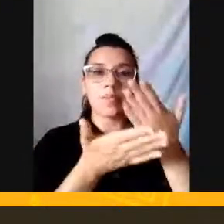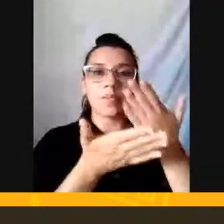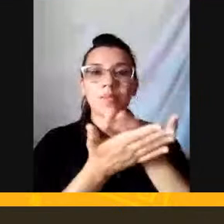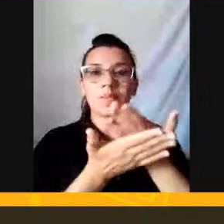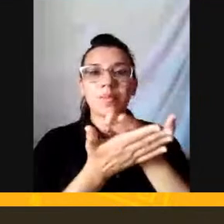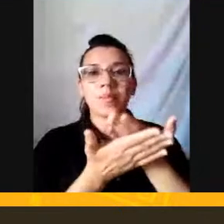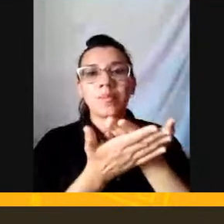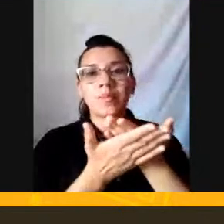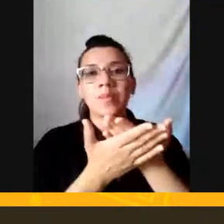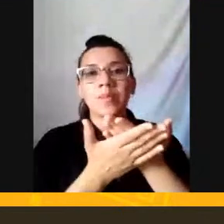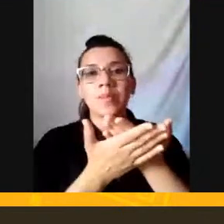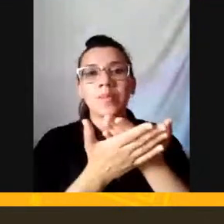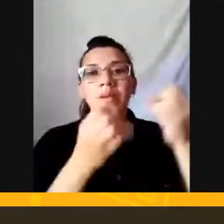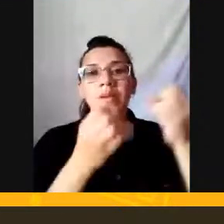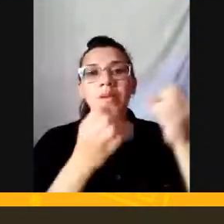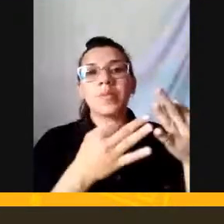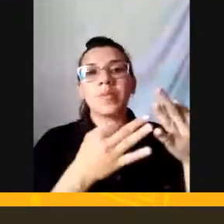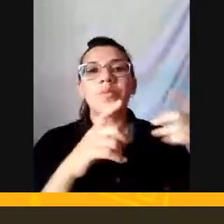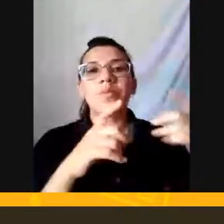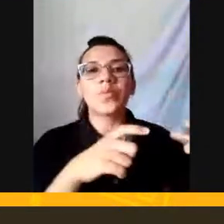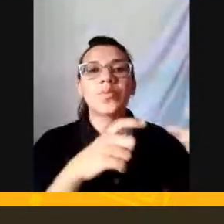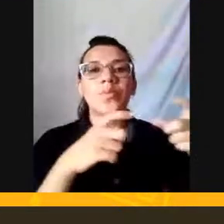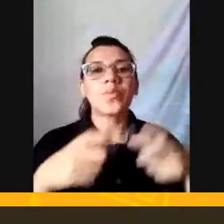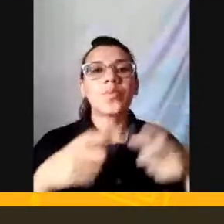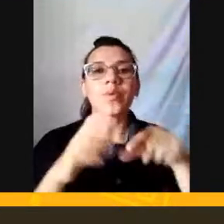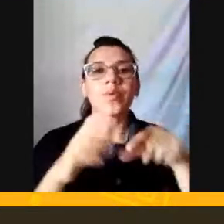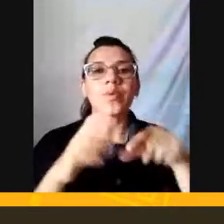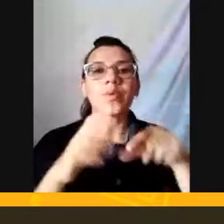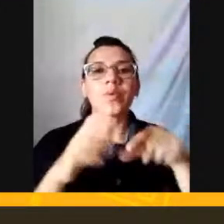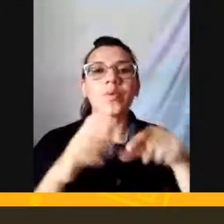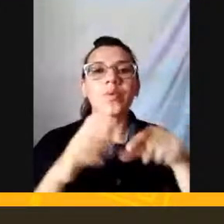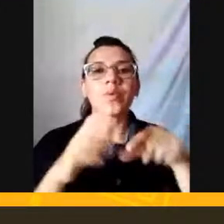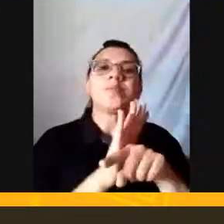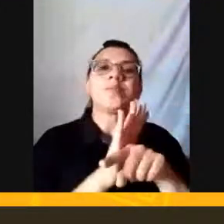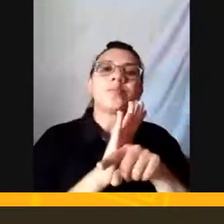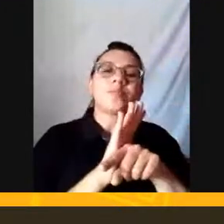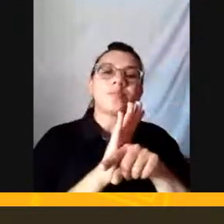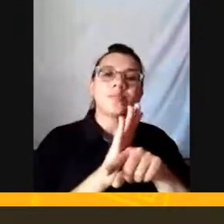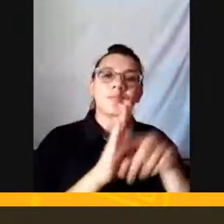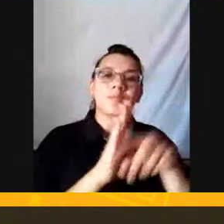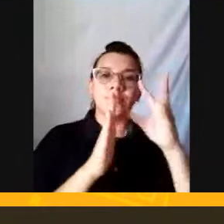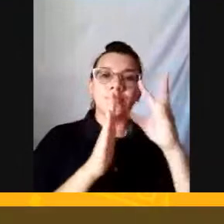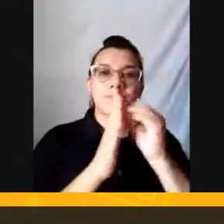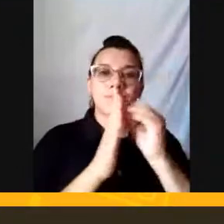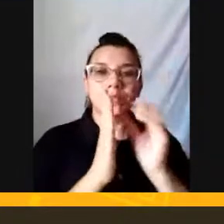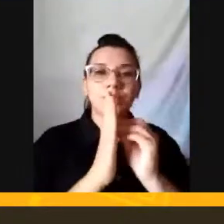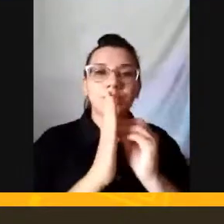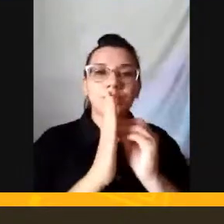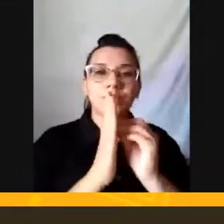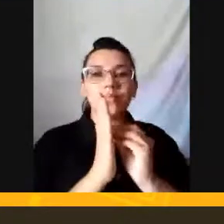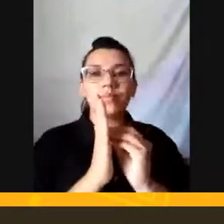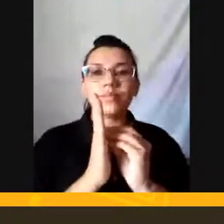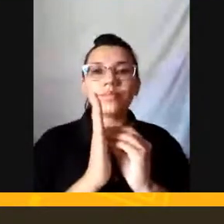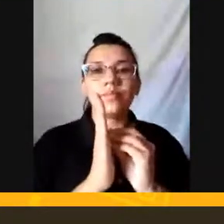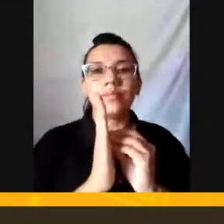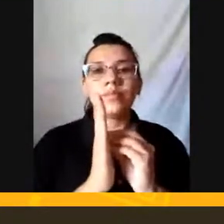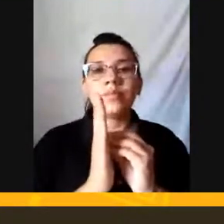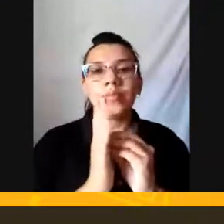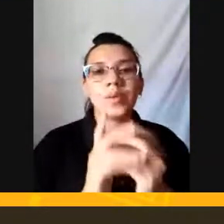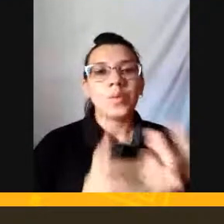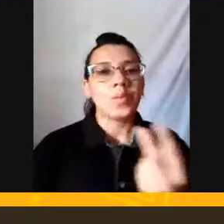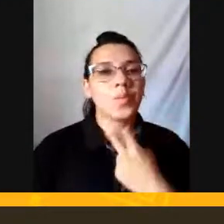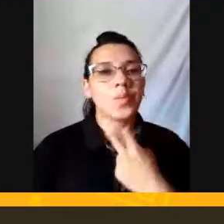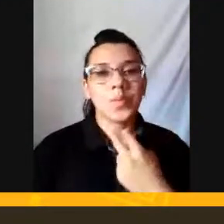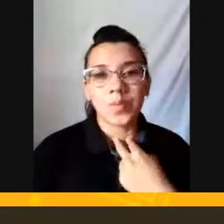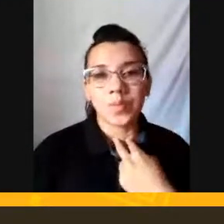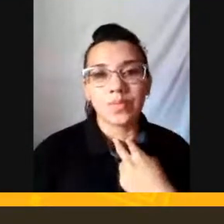Estarem na educação básica É A gente Deve evitar o plágio Quando eu falei Em funções da linguagem Eu falei Quem foi